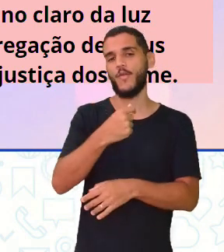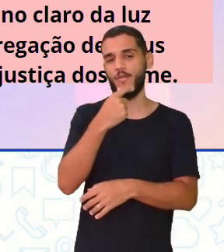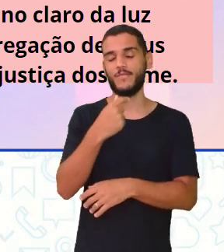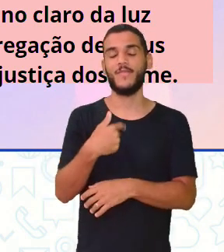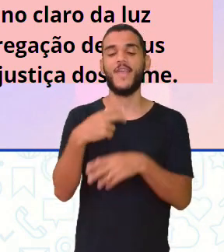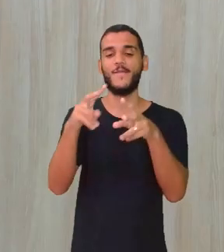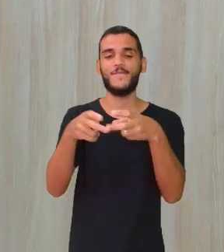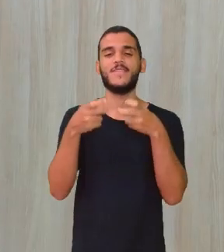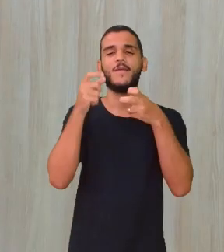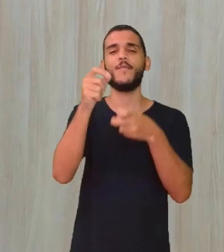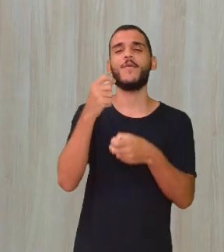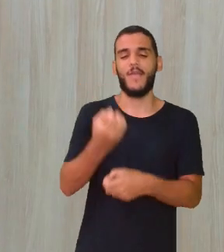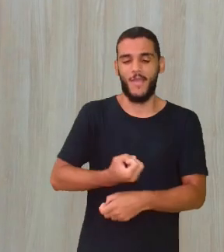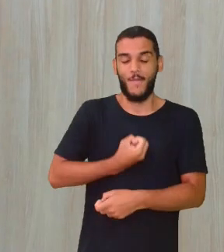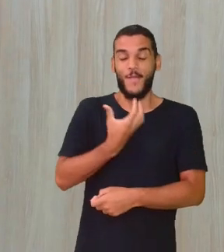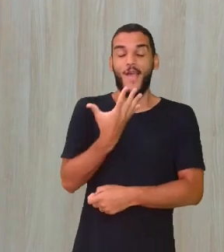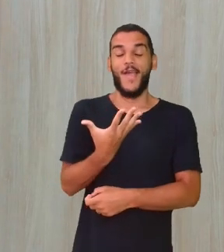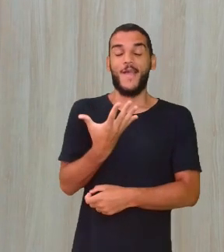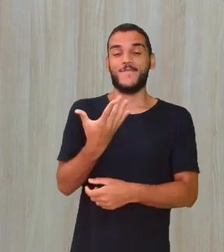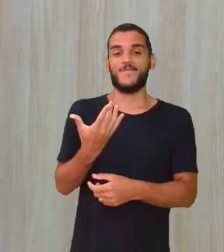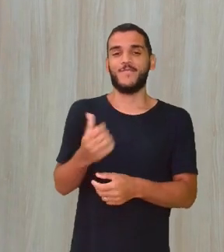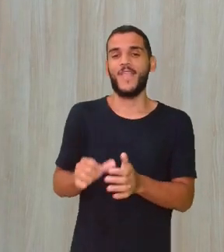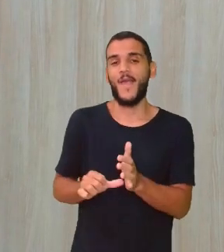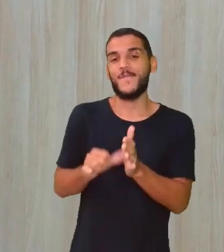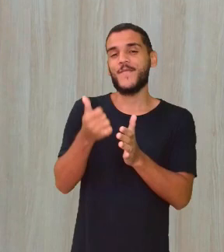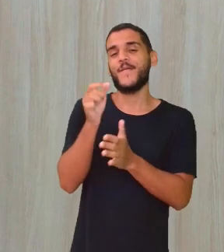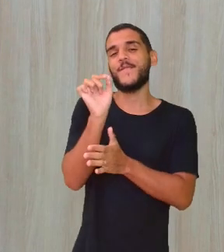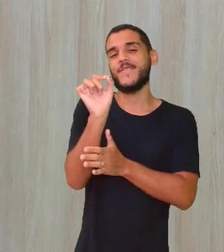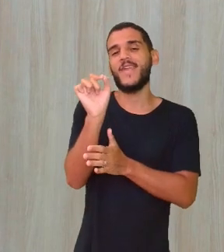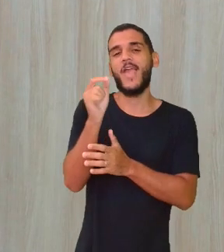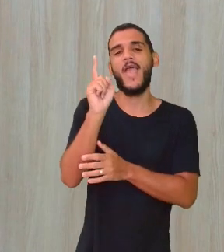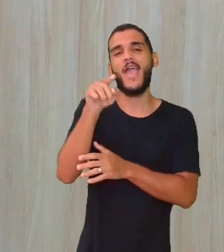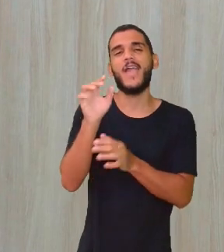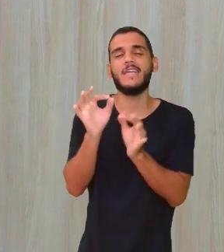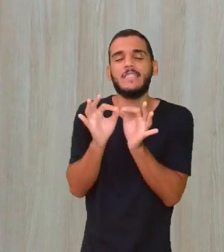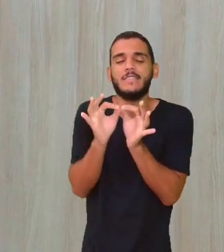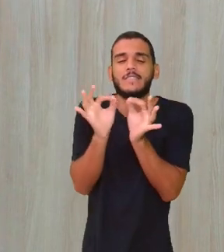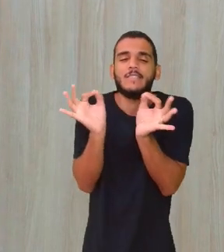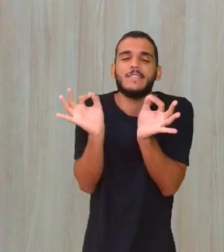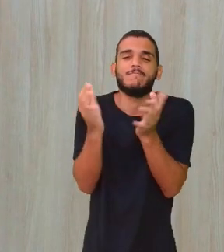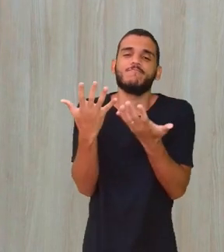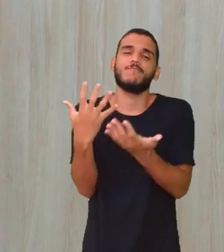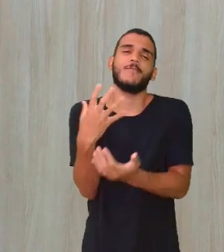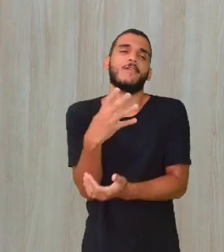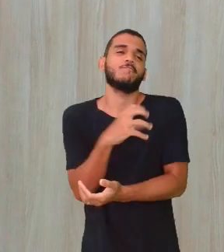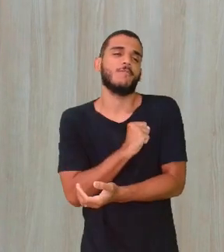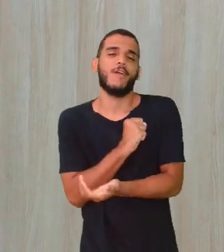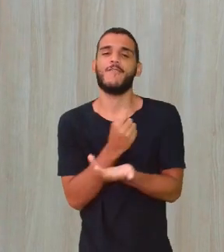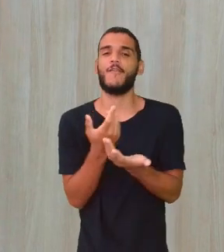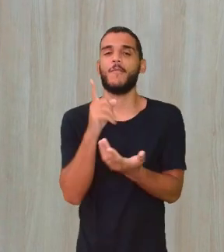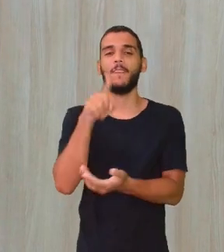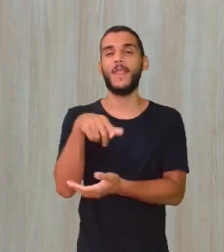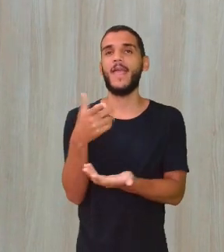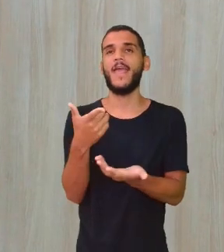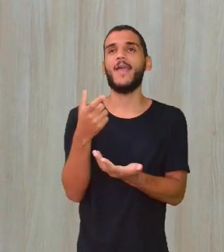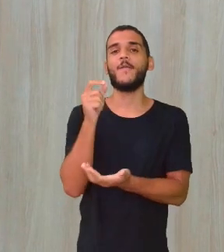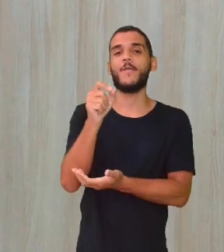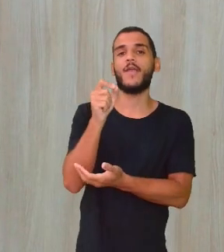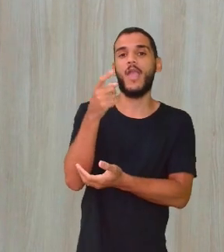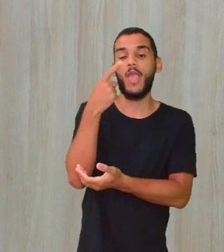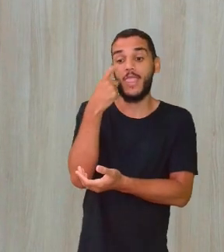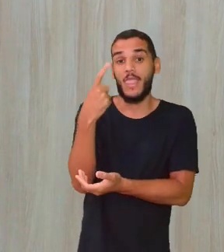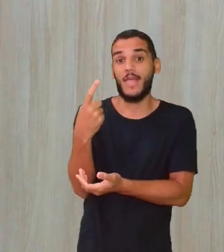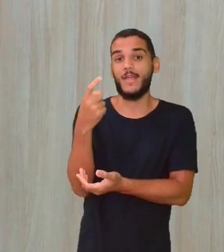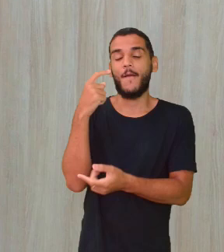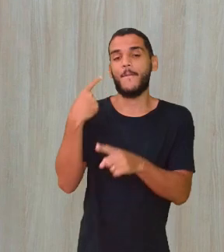percebe aqui nesse poema? Primeiro, que é de uma delicadeza e de uma sensibilidade. É muito interessante, porque aqui ele